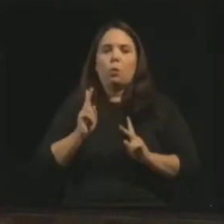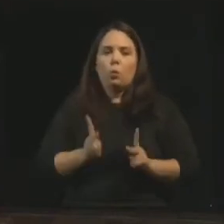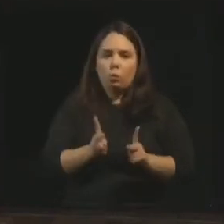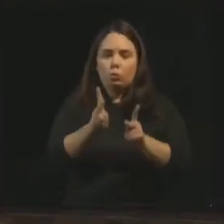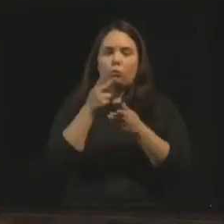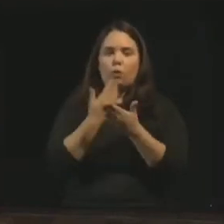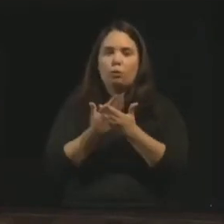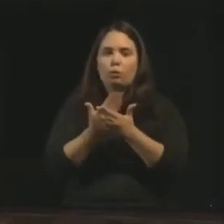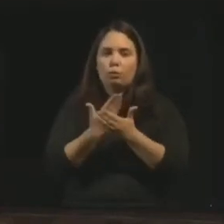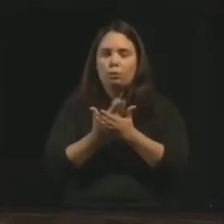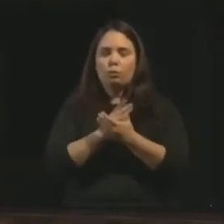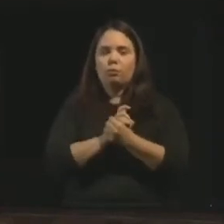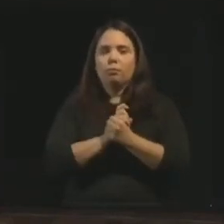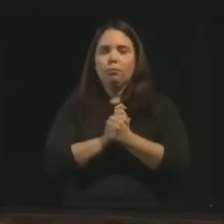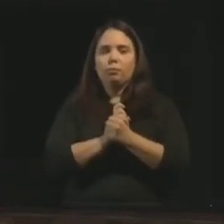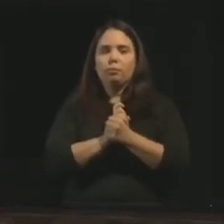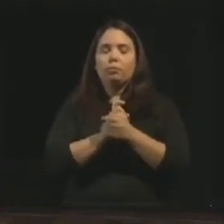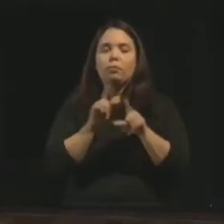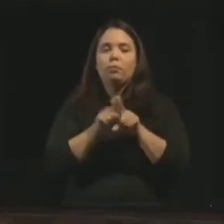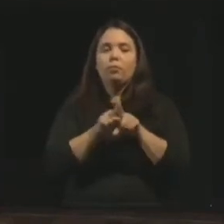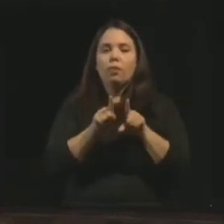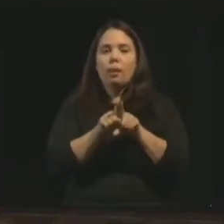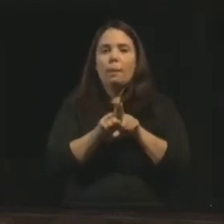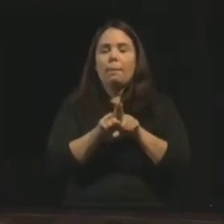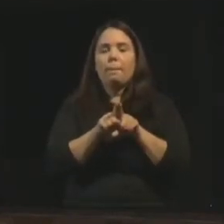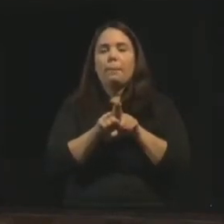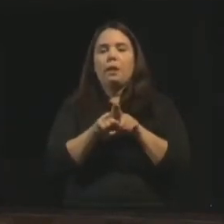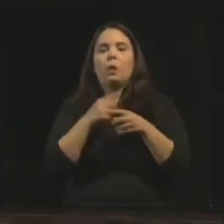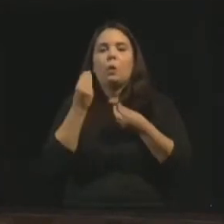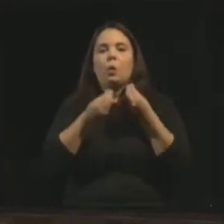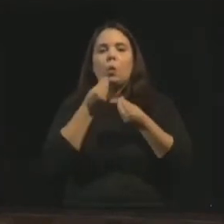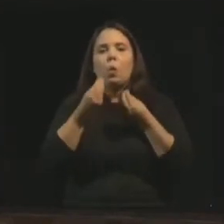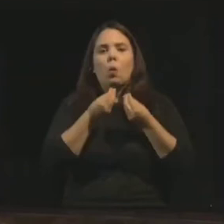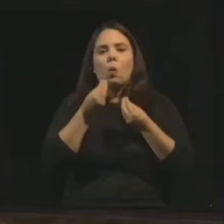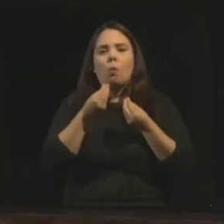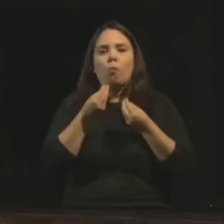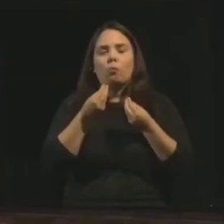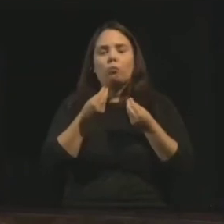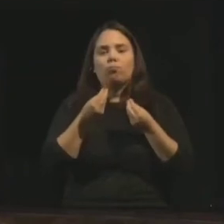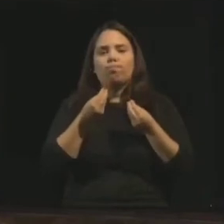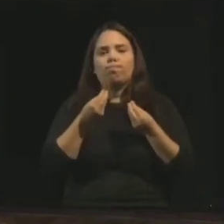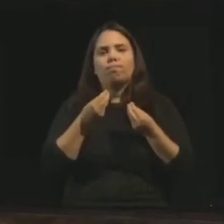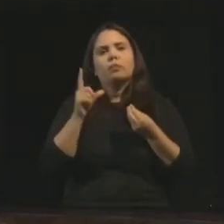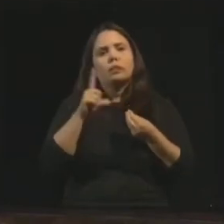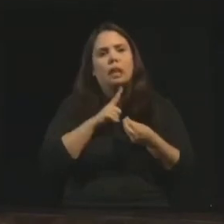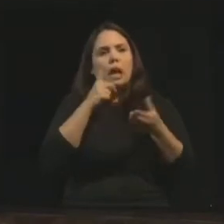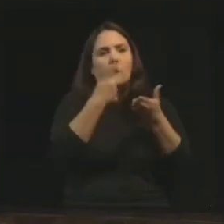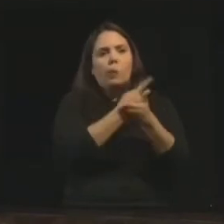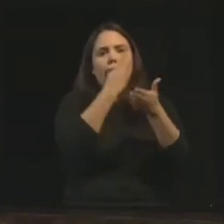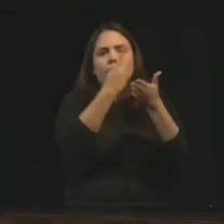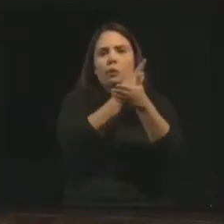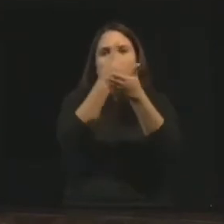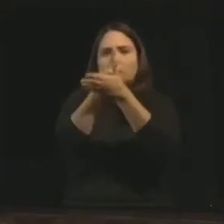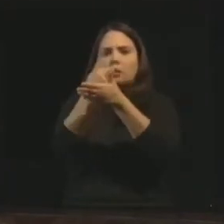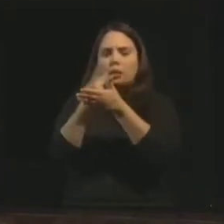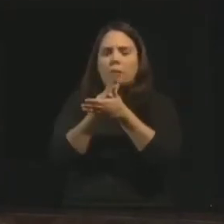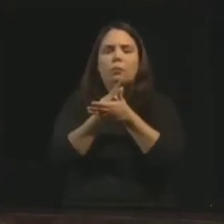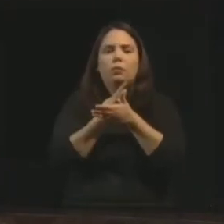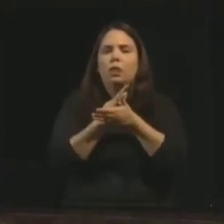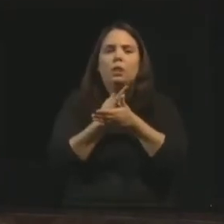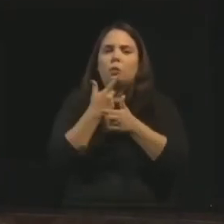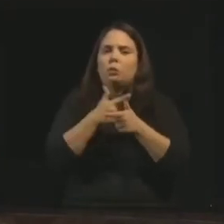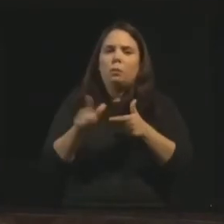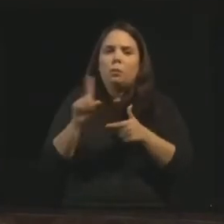espírita. A espetacularização, ou seja, com a valorização excessiva dos fenômenos. Nada contra os fenômenos, pessoal.